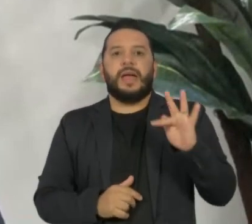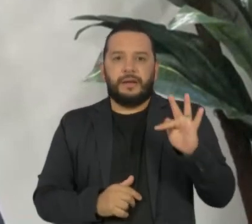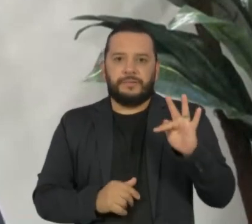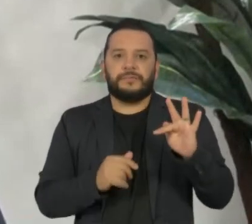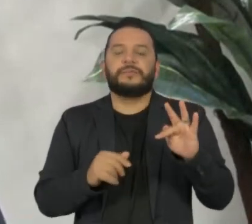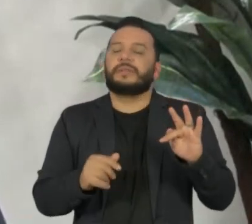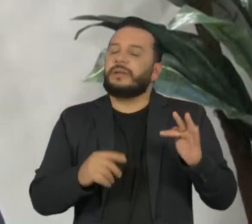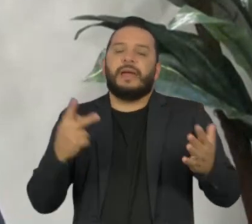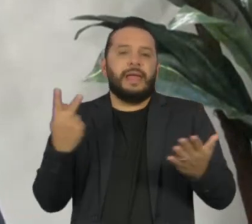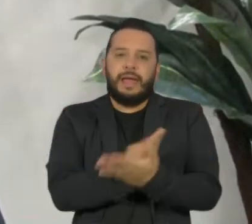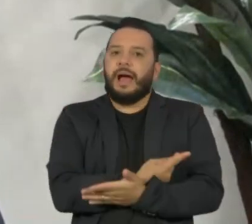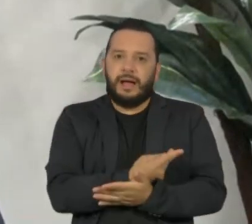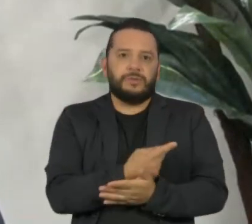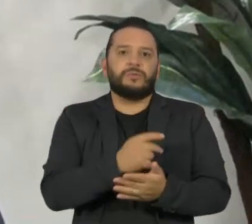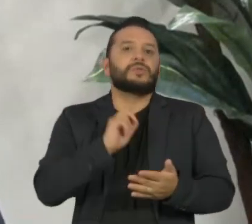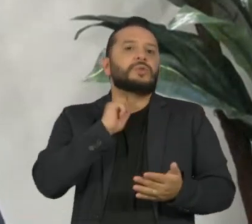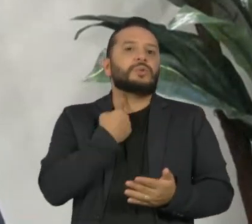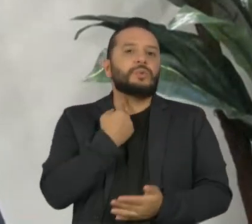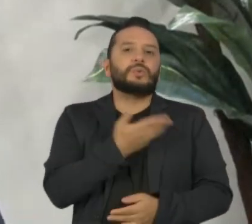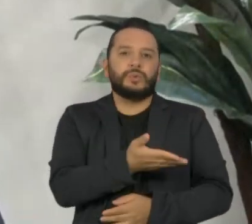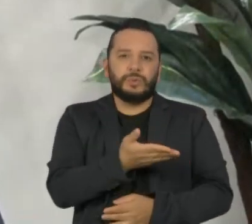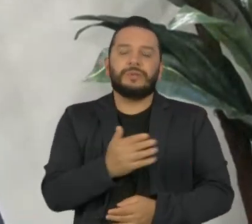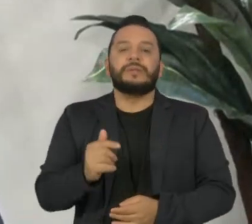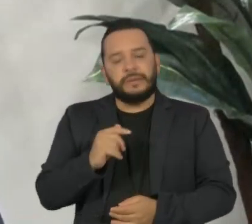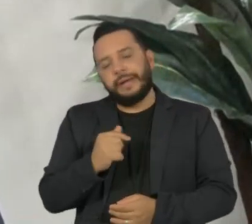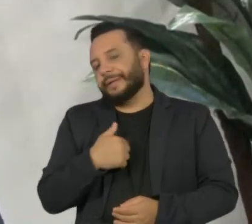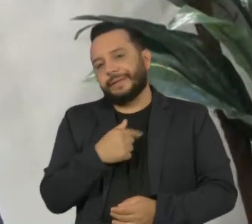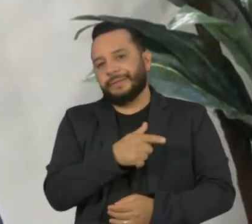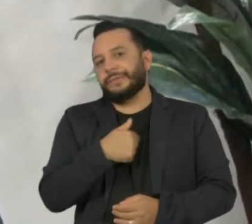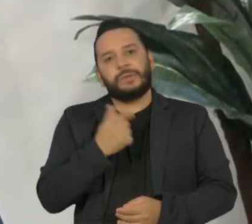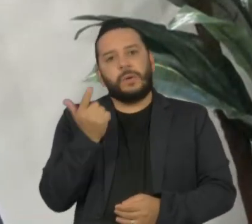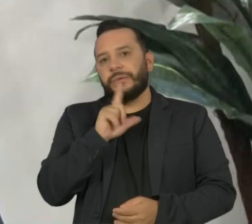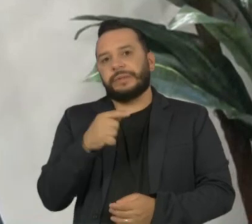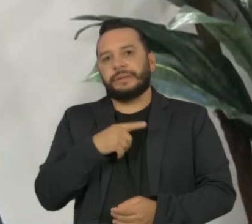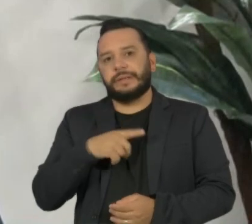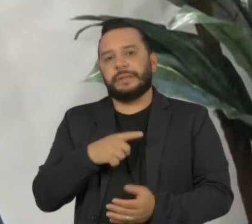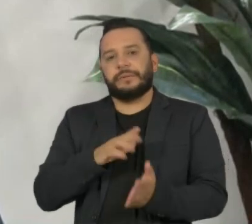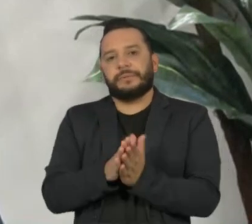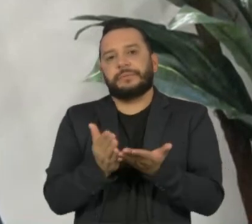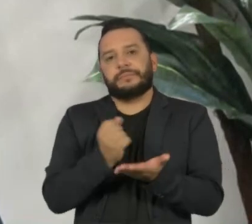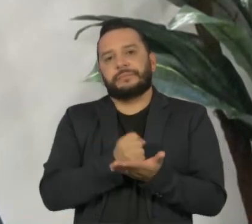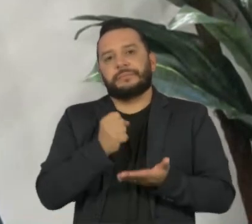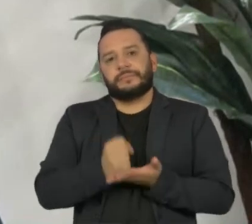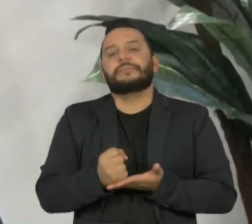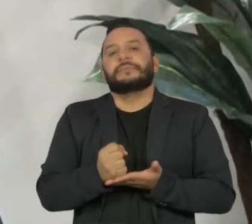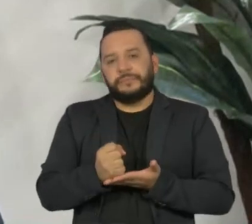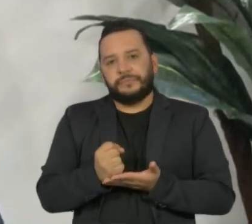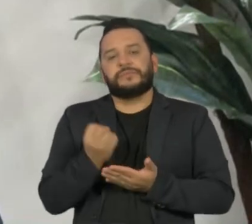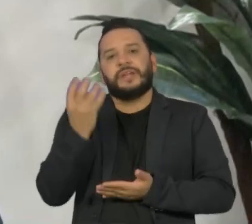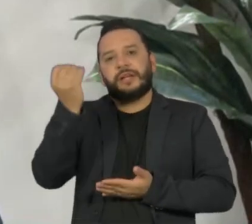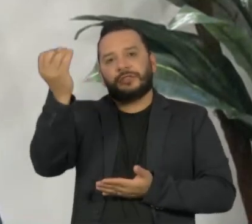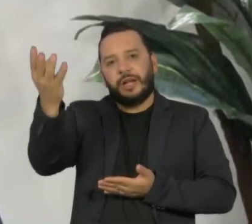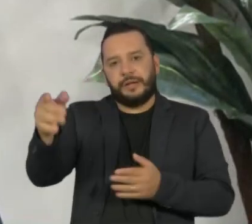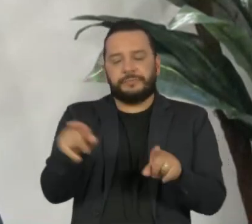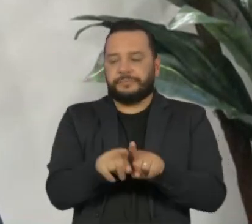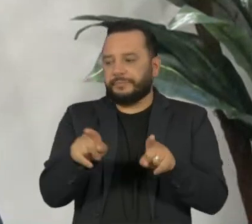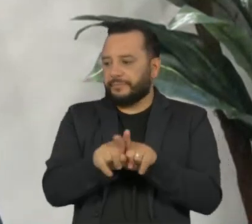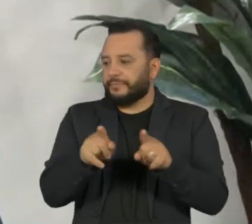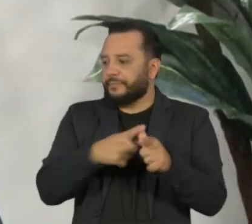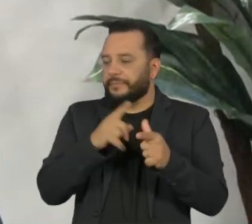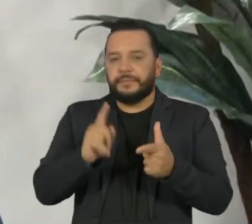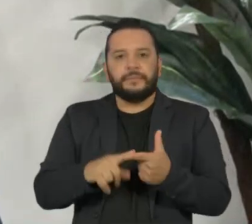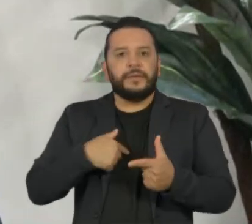irregular. E com isso, eu tenho outras implicações, quanto tirar passaporte, quanto viajar, quanto a minha